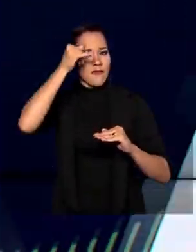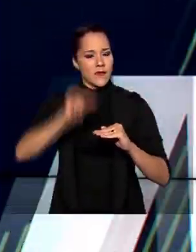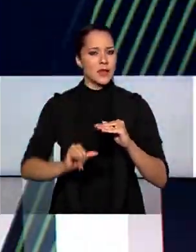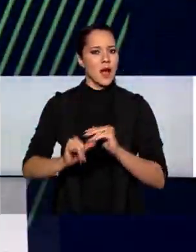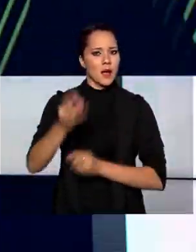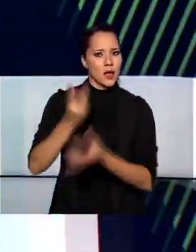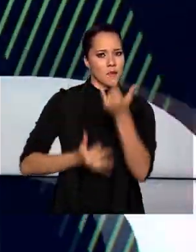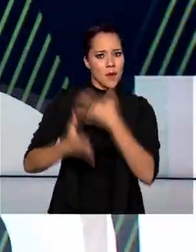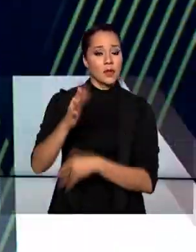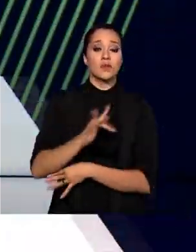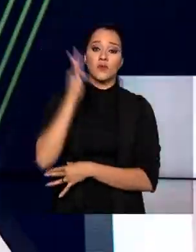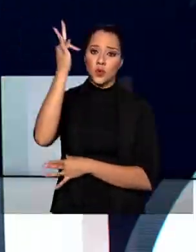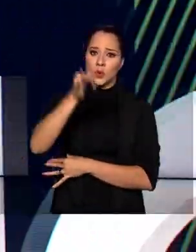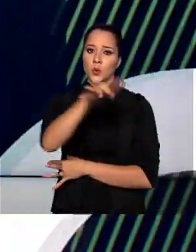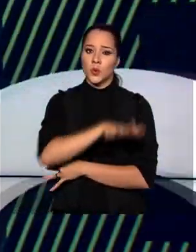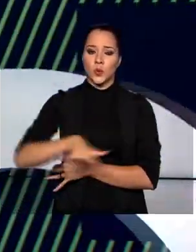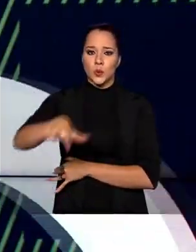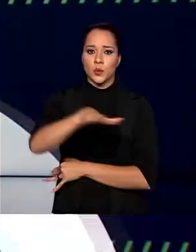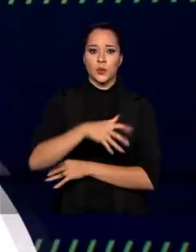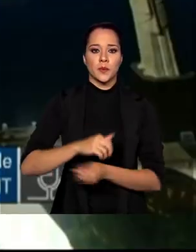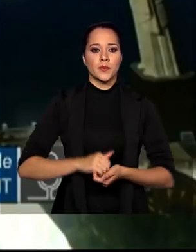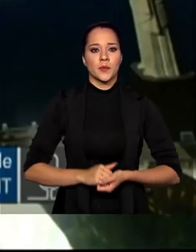queimadas futuras na região.